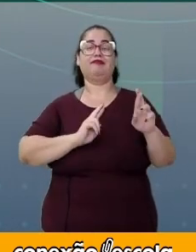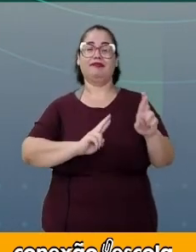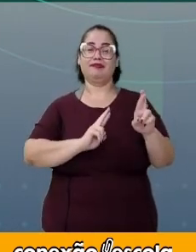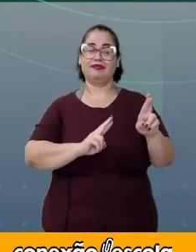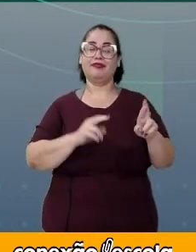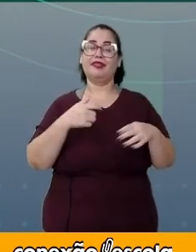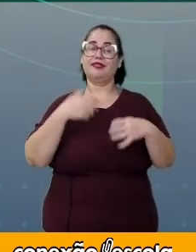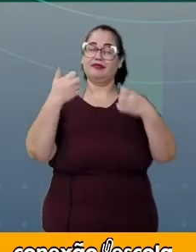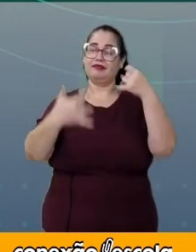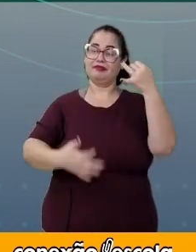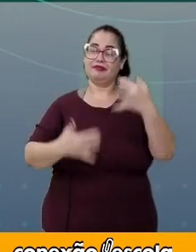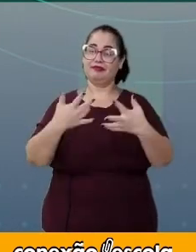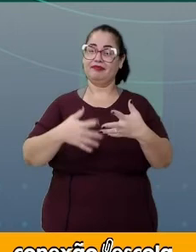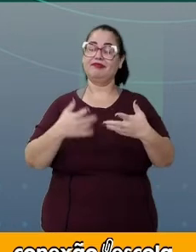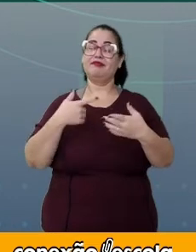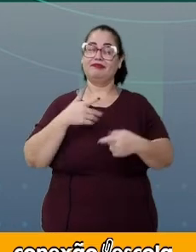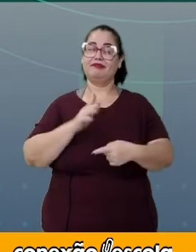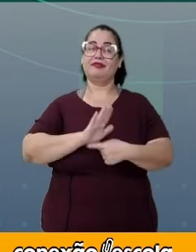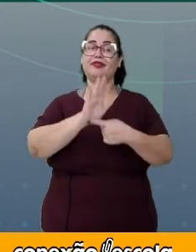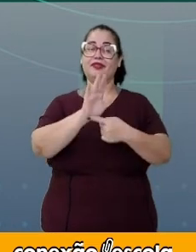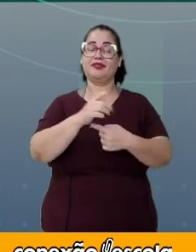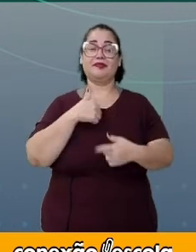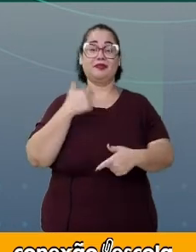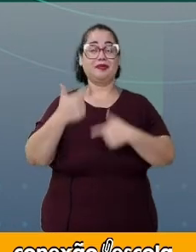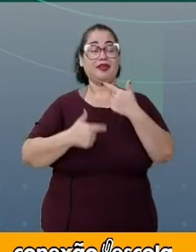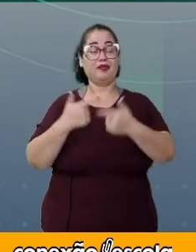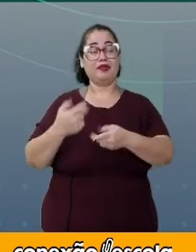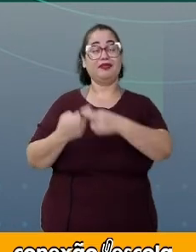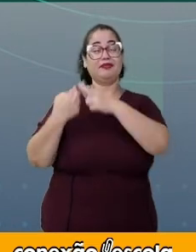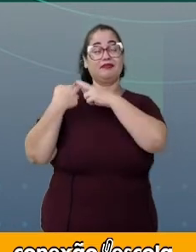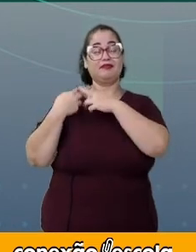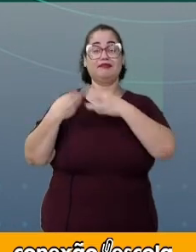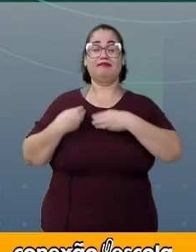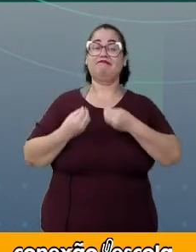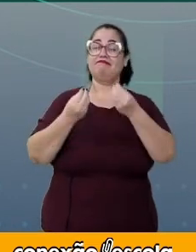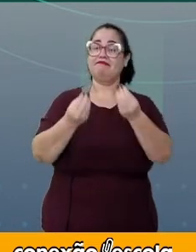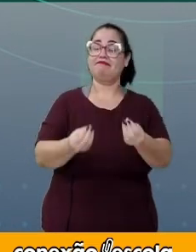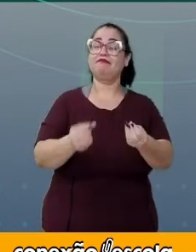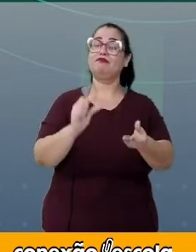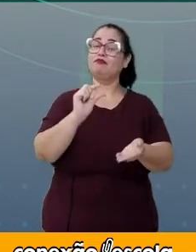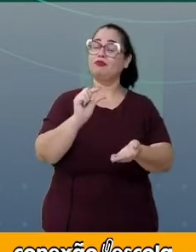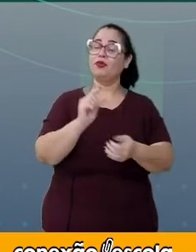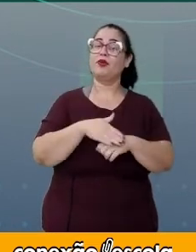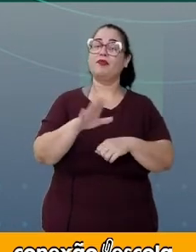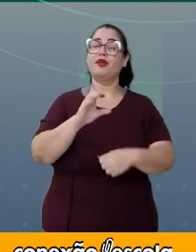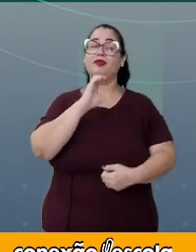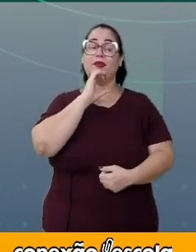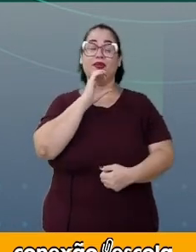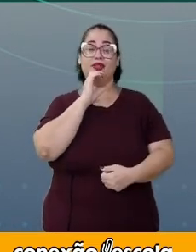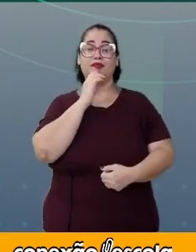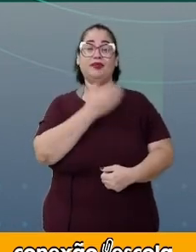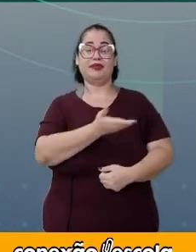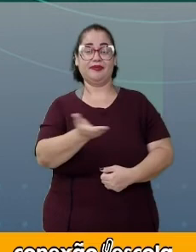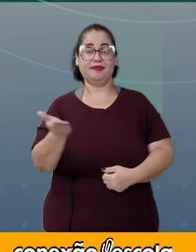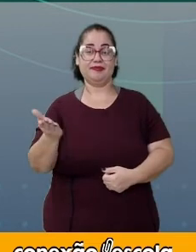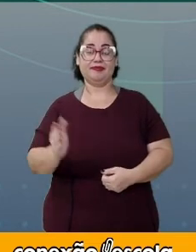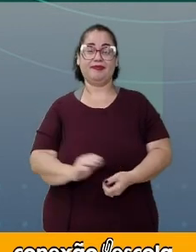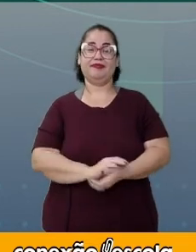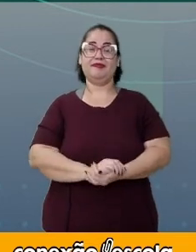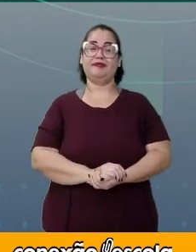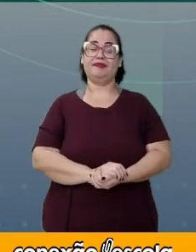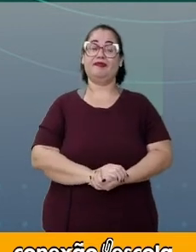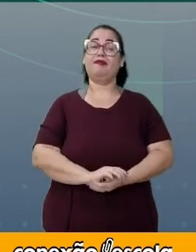que eu tenha cumprido o meu dever de trazer um pouquinho mais de conhecimento para você.